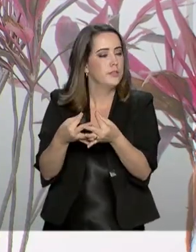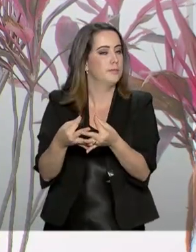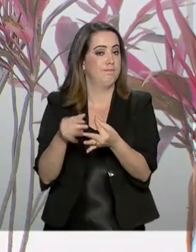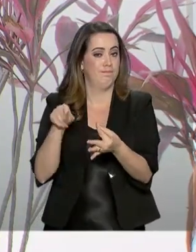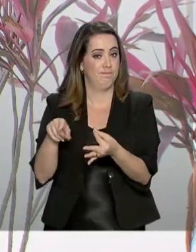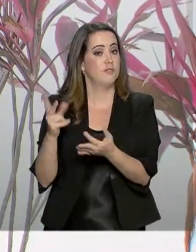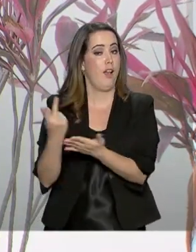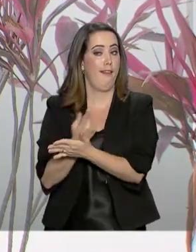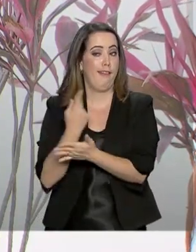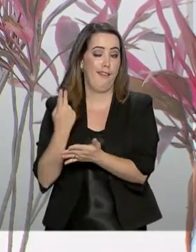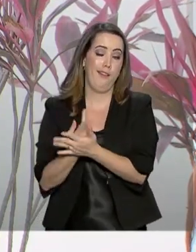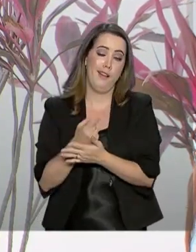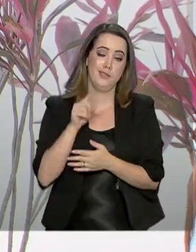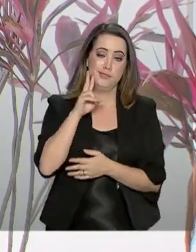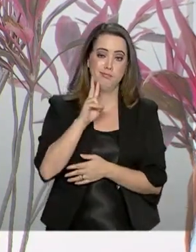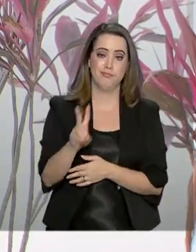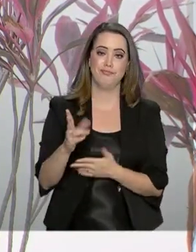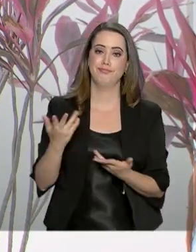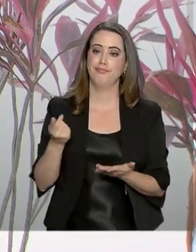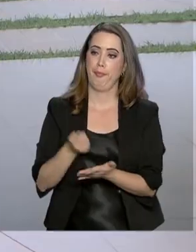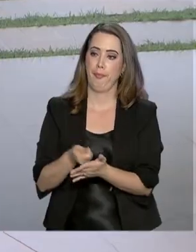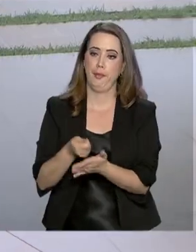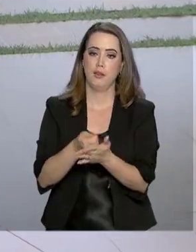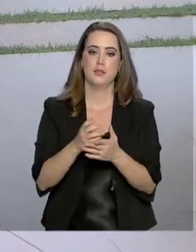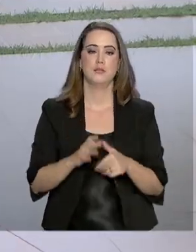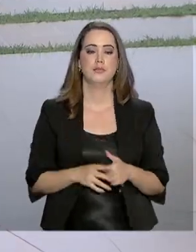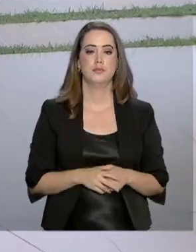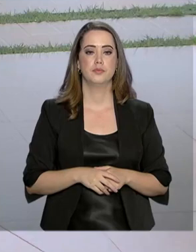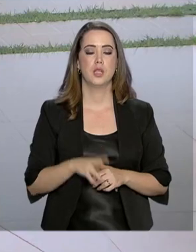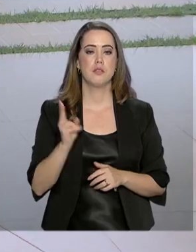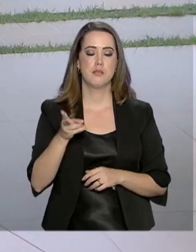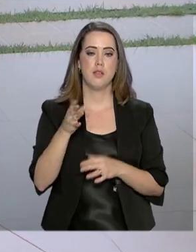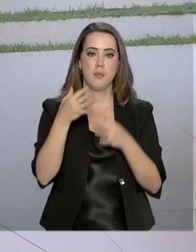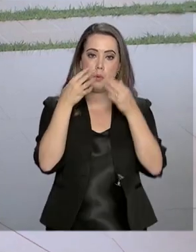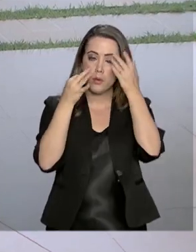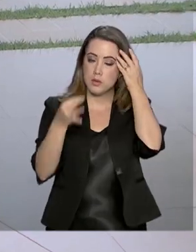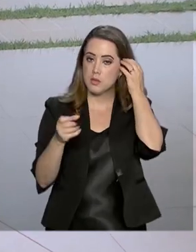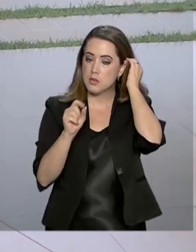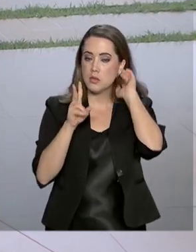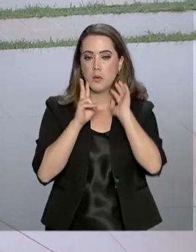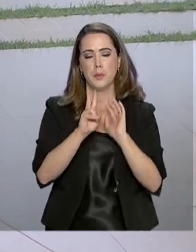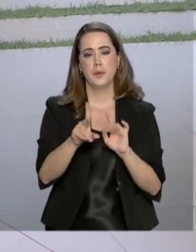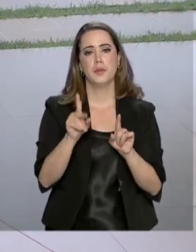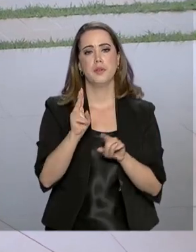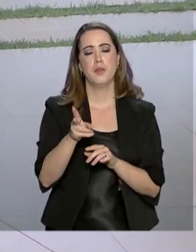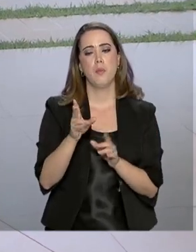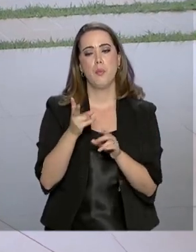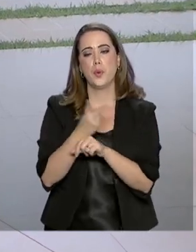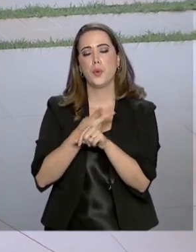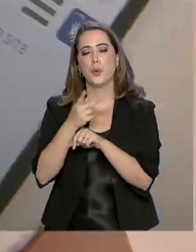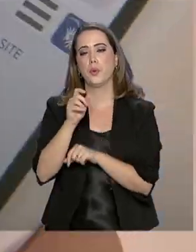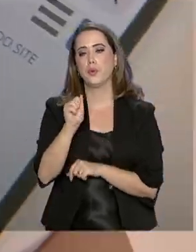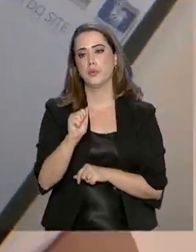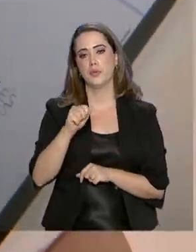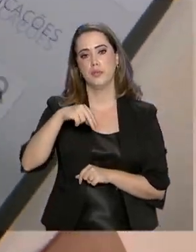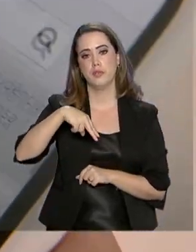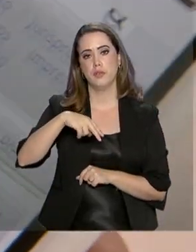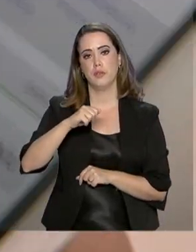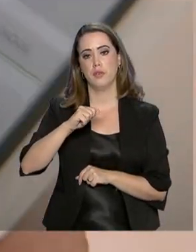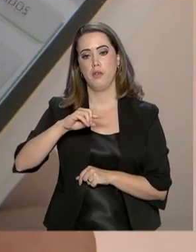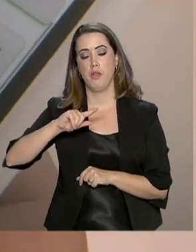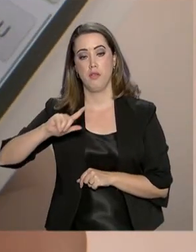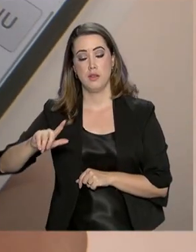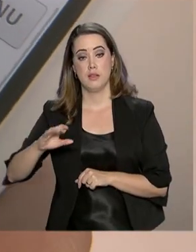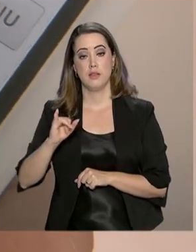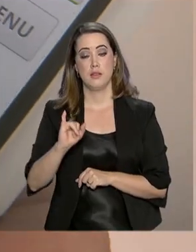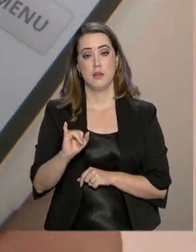detalhes, você acaba pagando pelo que não é devido. Sempre atento, ele diz que recorre à Agência Nacional de Telecomunicações caso